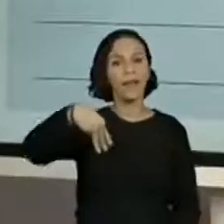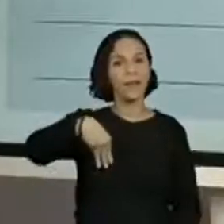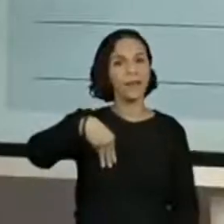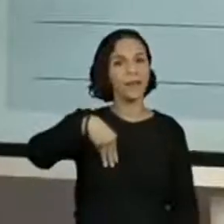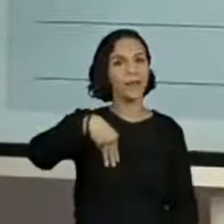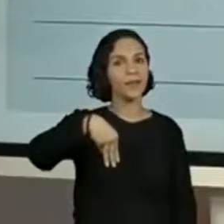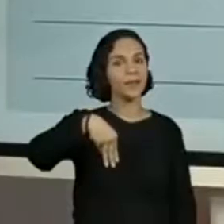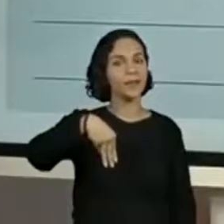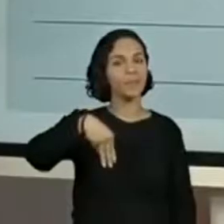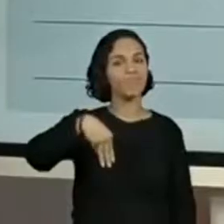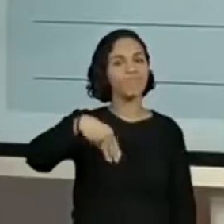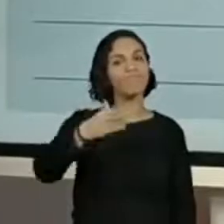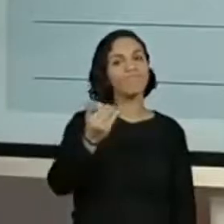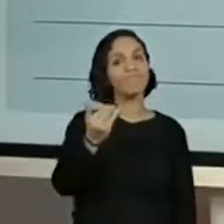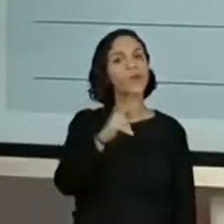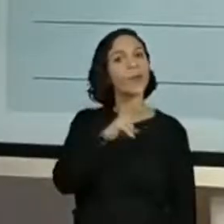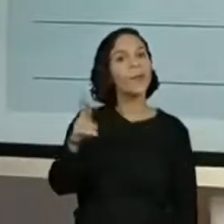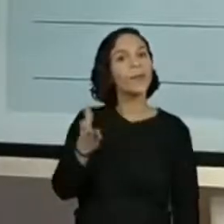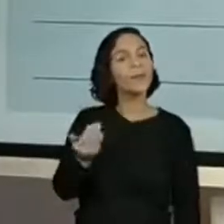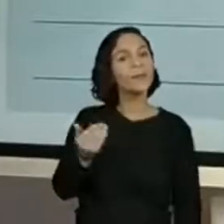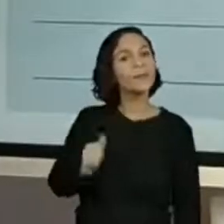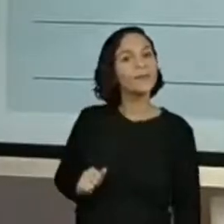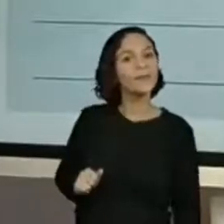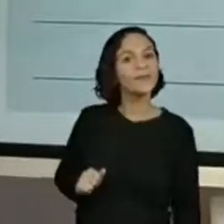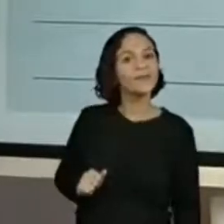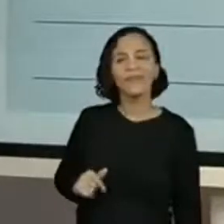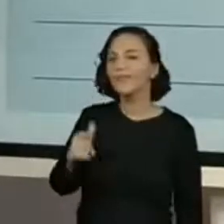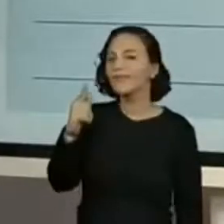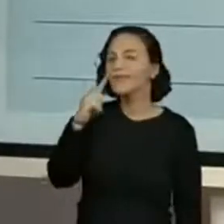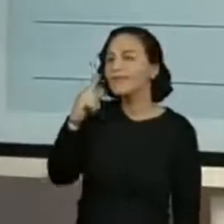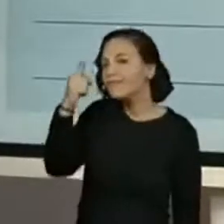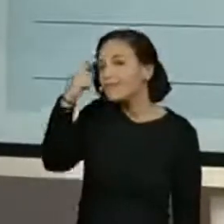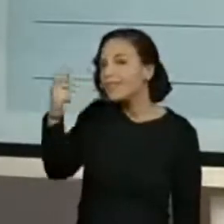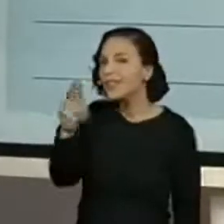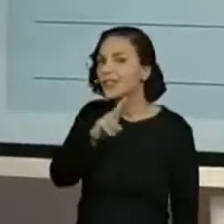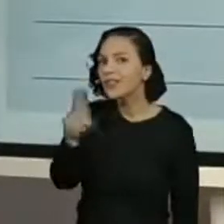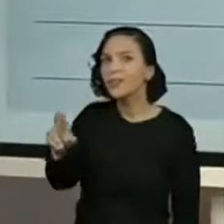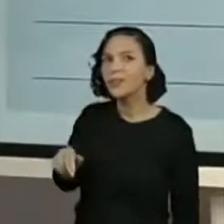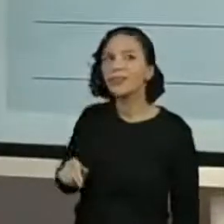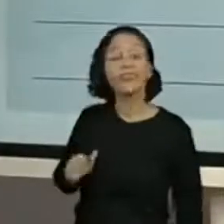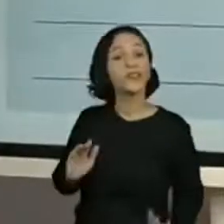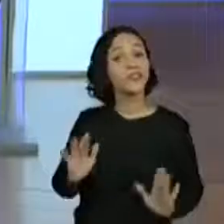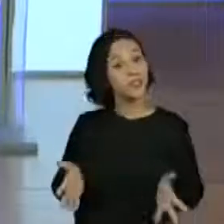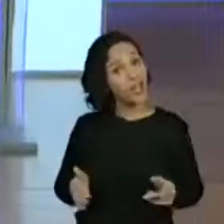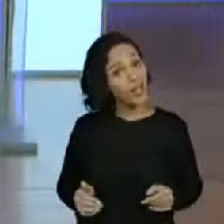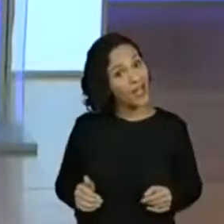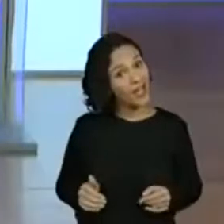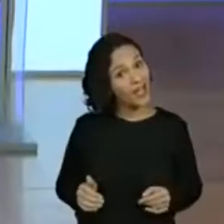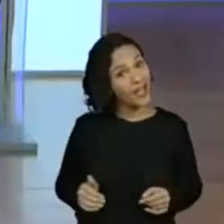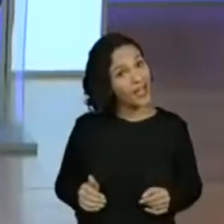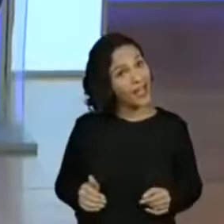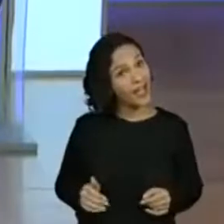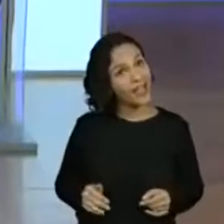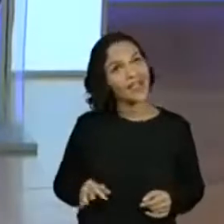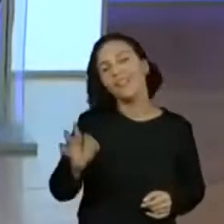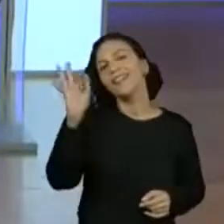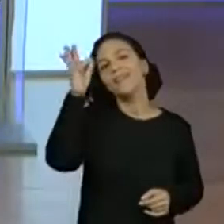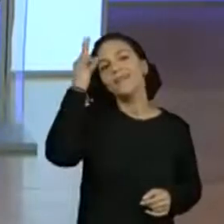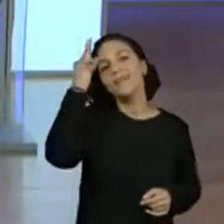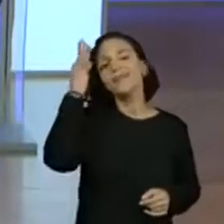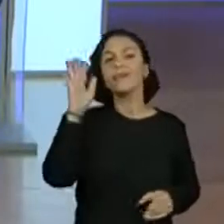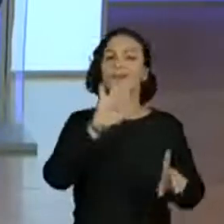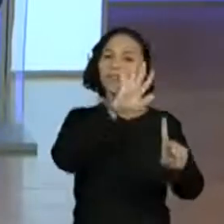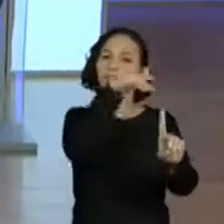letra M. E agora, professora, vamos ver se aparece um ali para a gente? Olha! Vamos fazer uma